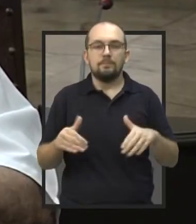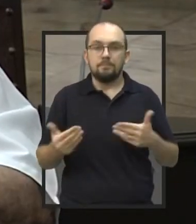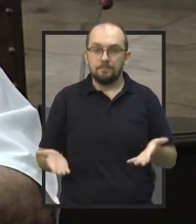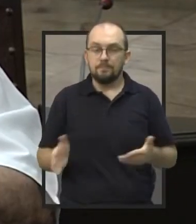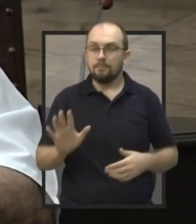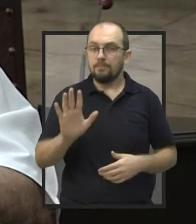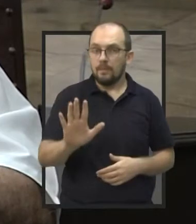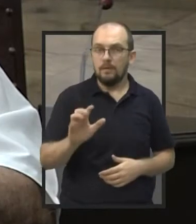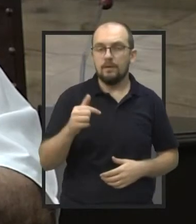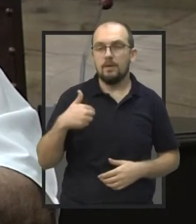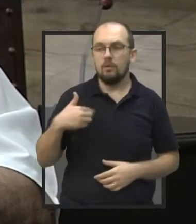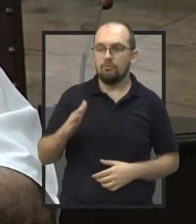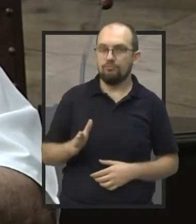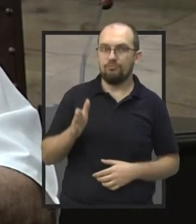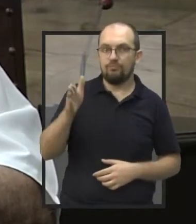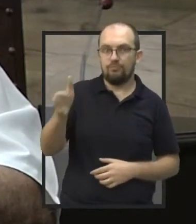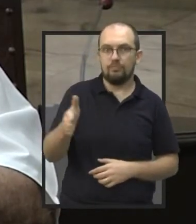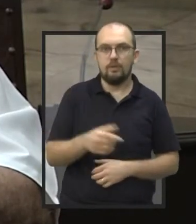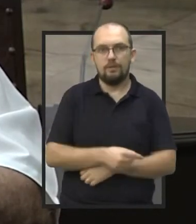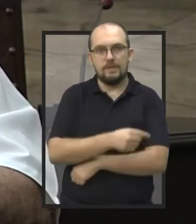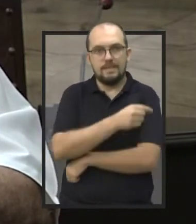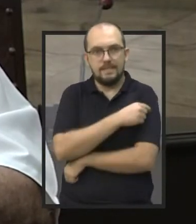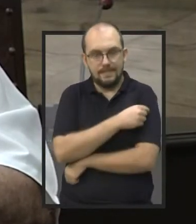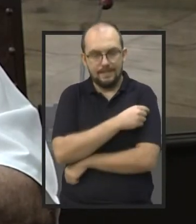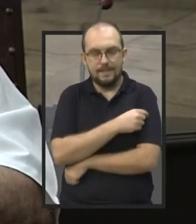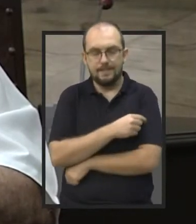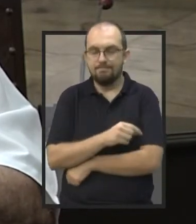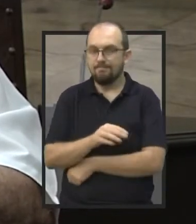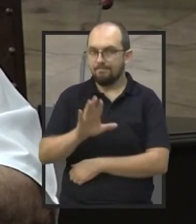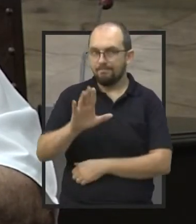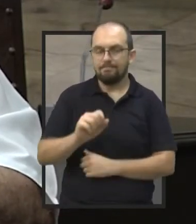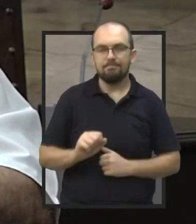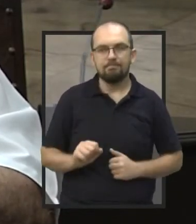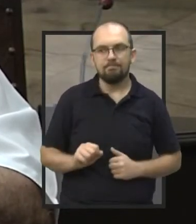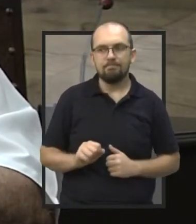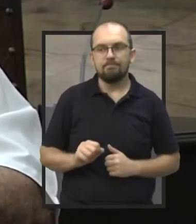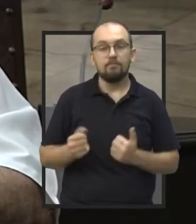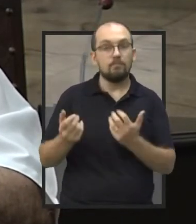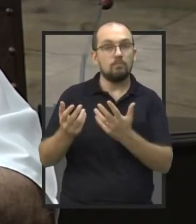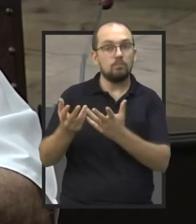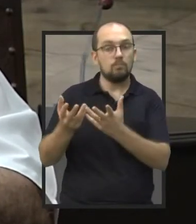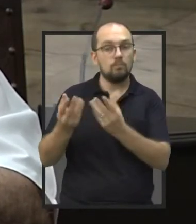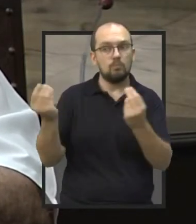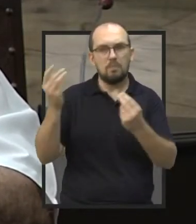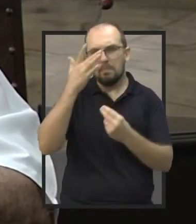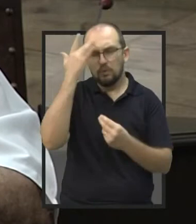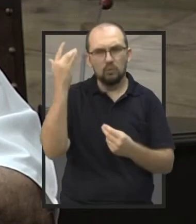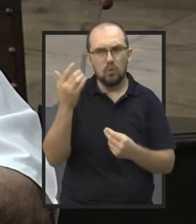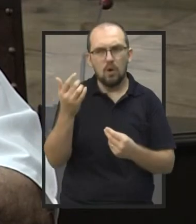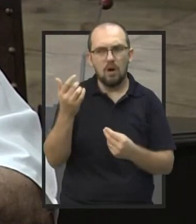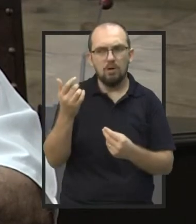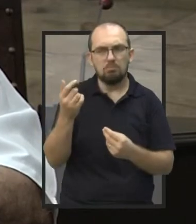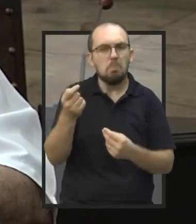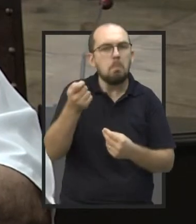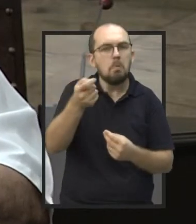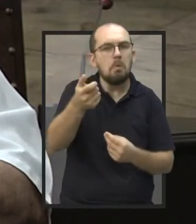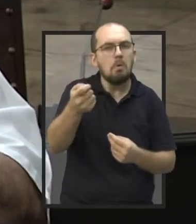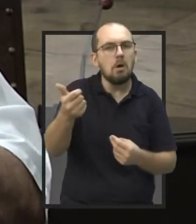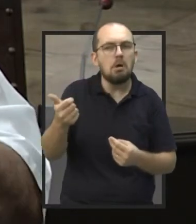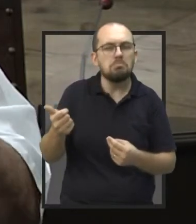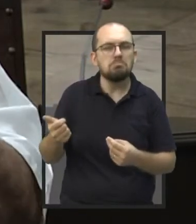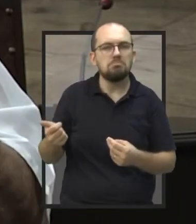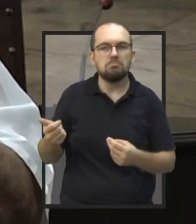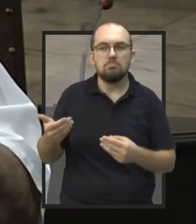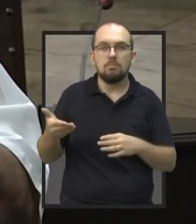Só que eu fui tomar a vacina, você entendeu? E muito poucas pessoas procurando o atendimento. Nós